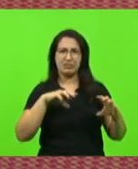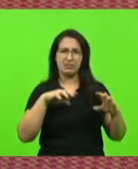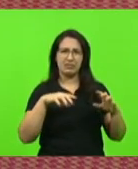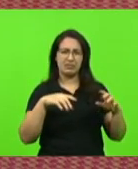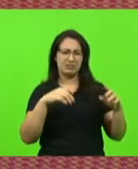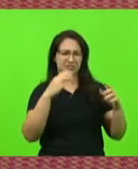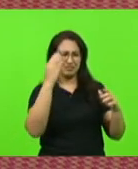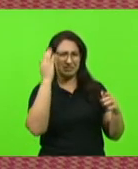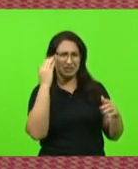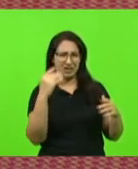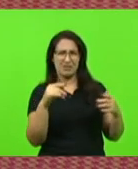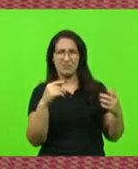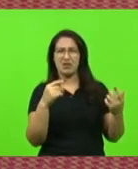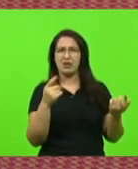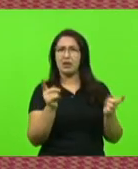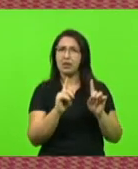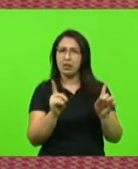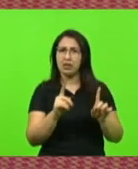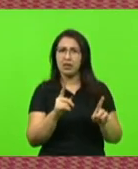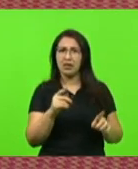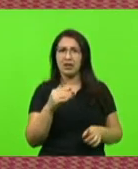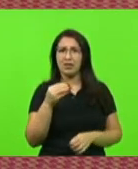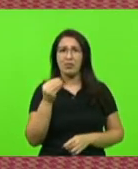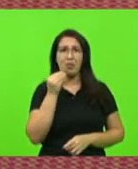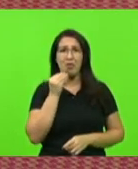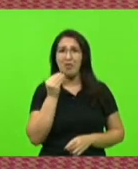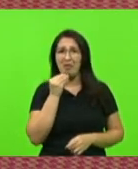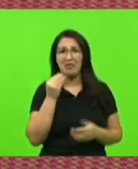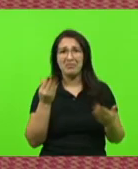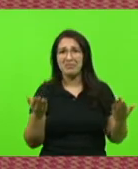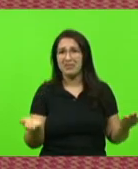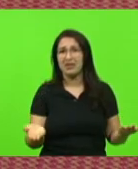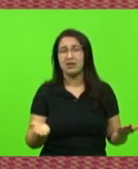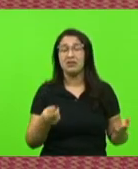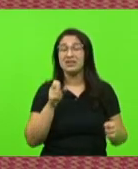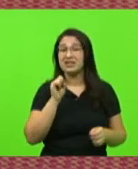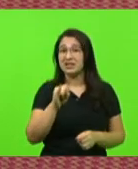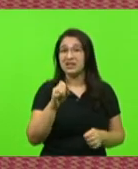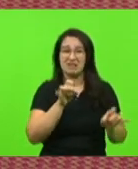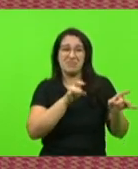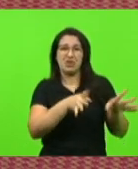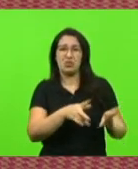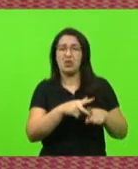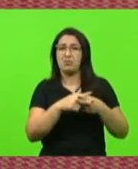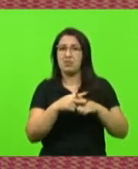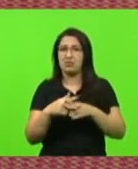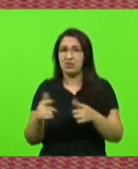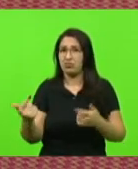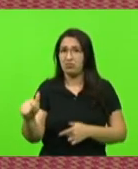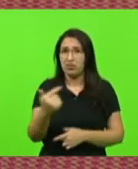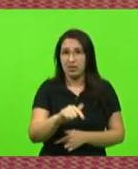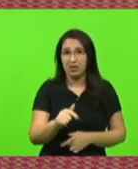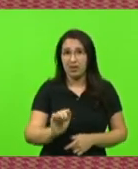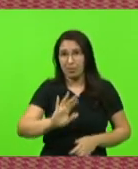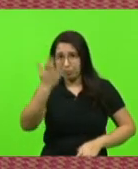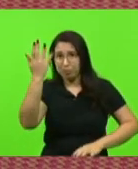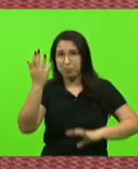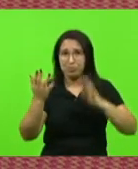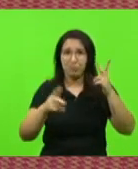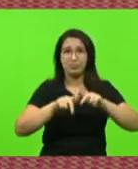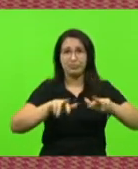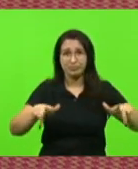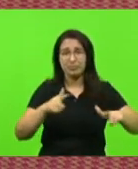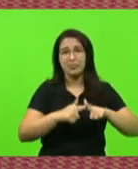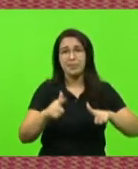é a constatação do óbvio. Se você abandona e não faz manutenção, esse tipo de coisas acontecerão. Nós falamos sobre o